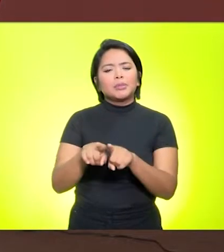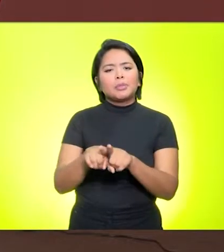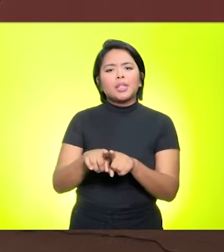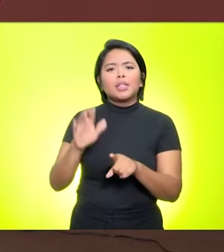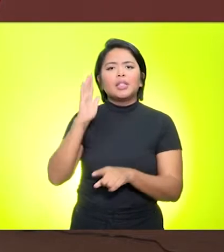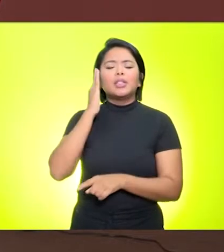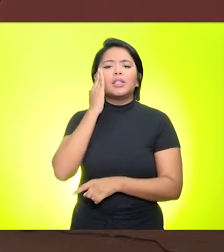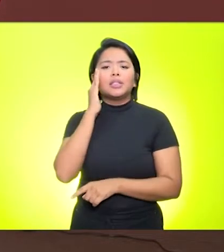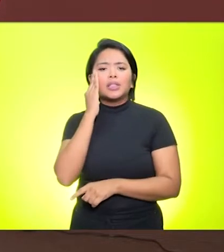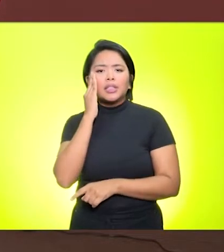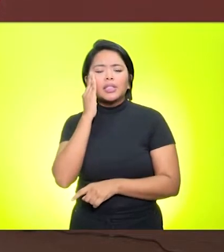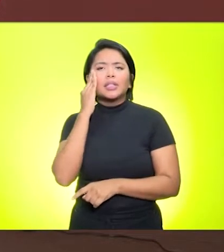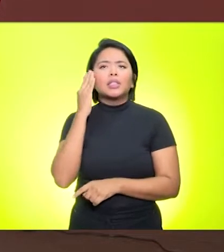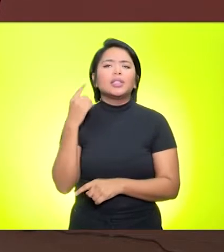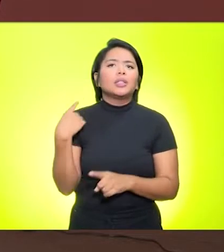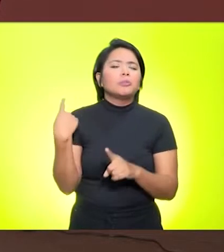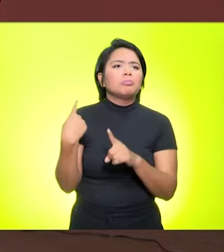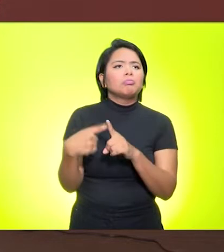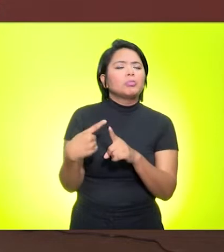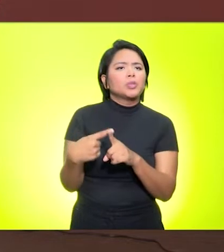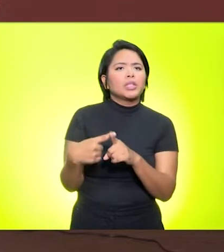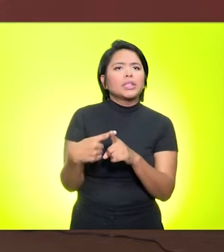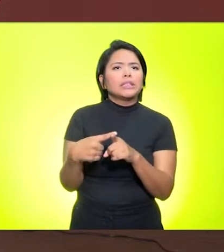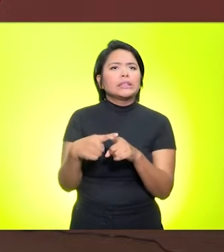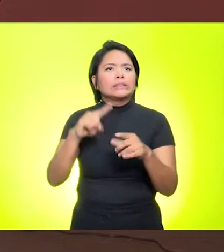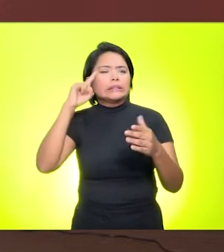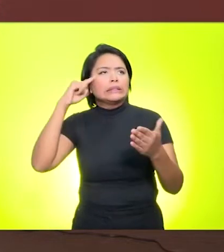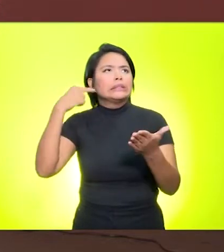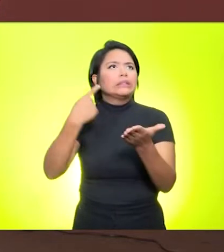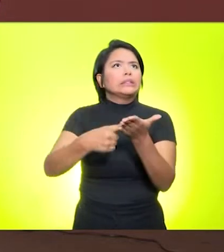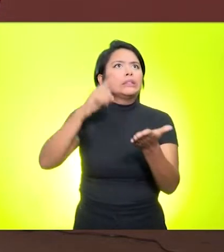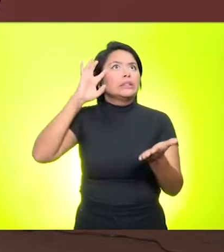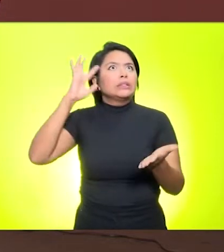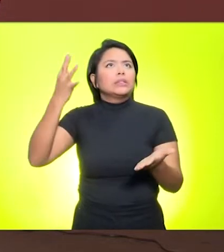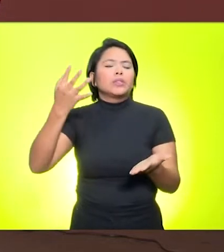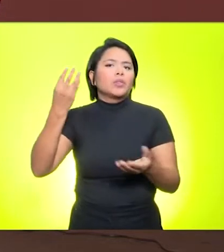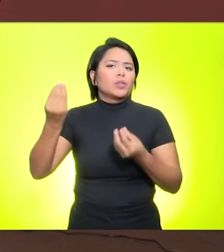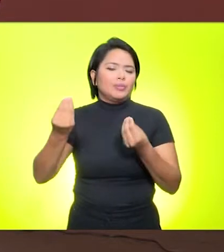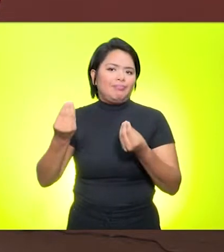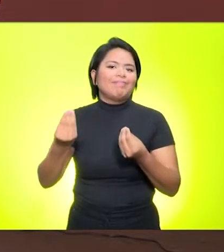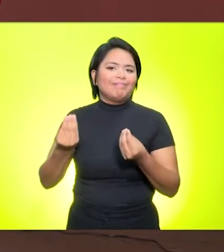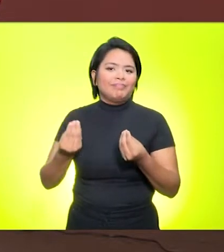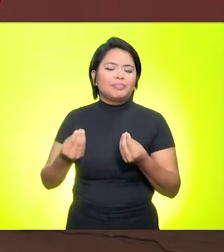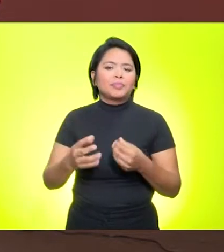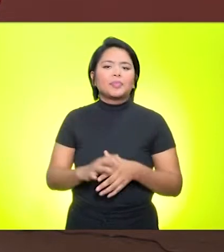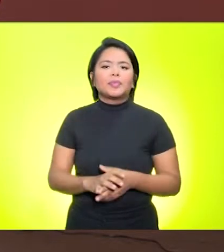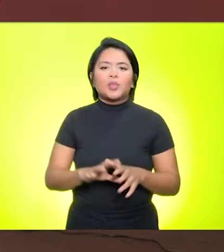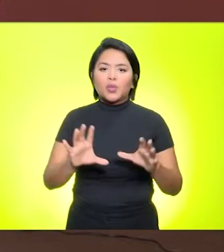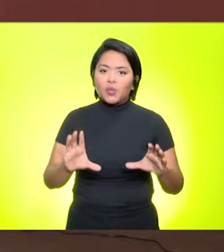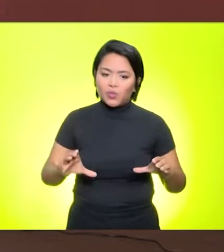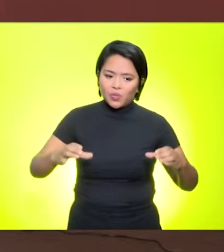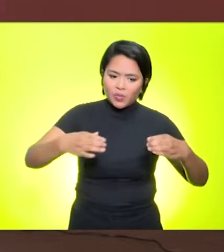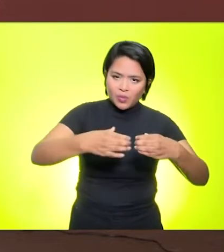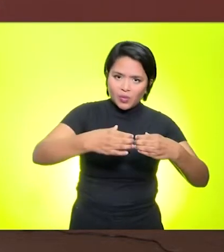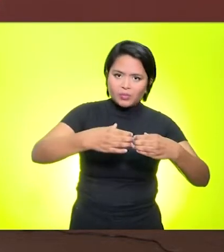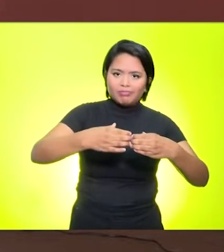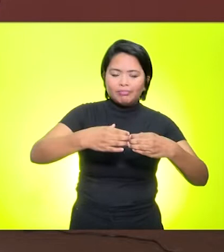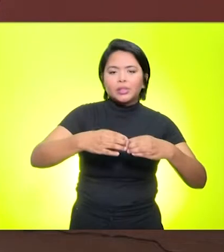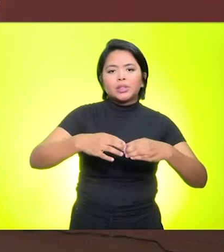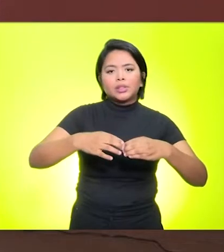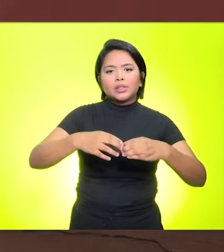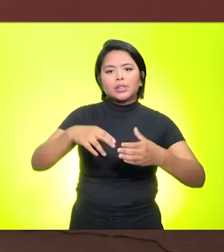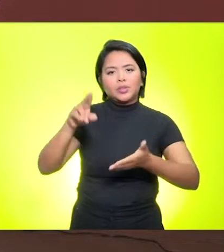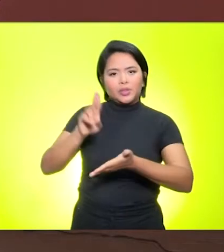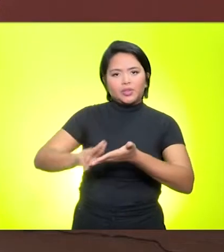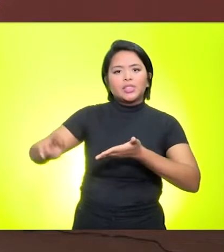entender por que a gente tomava determinadas soluções, determinadas ações. Então, o conselho universitário foi fantástico na